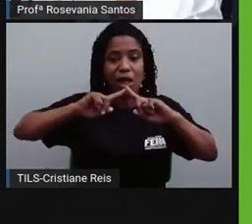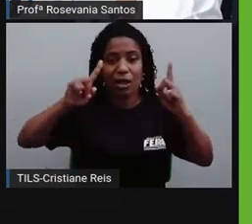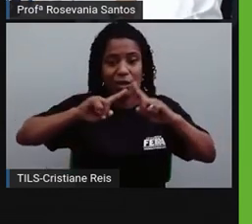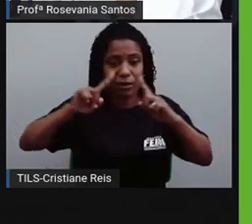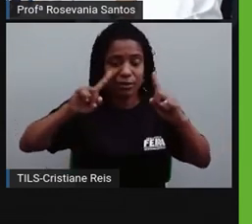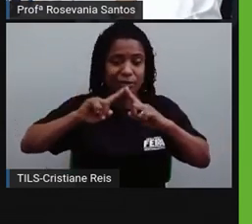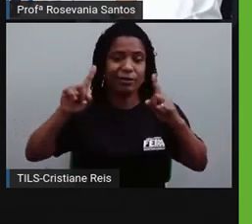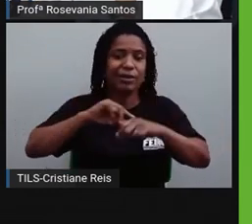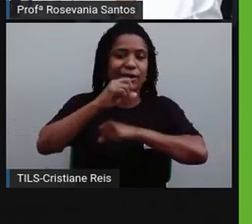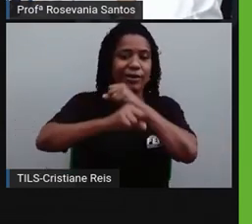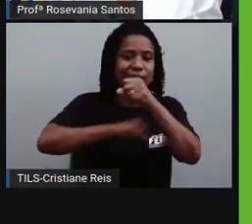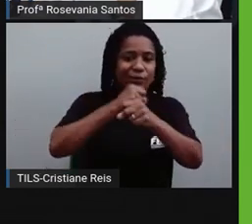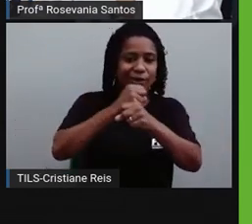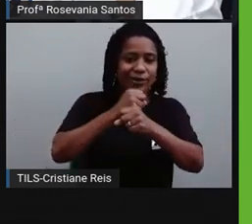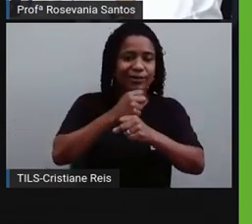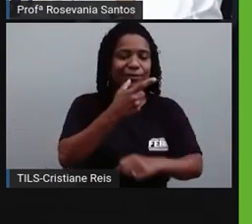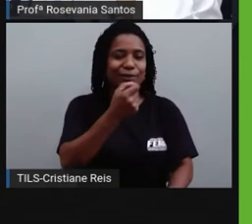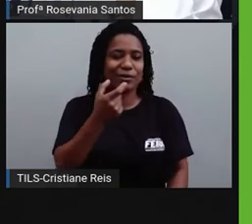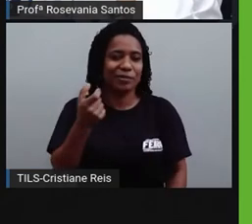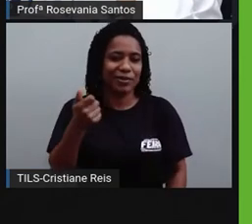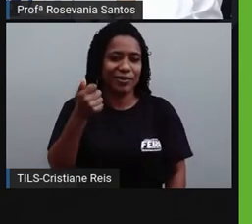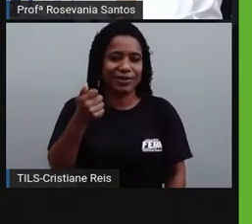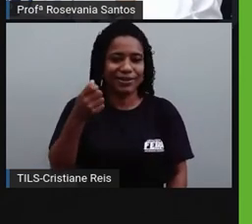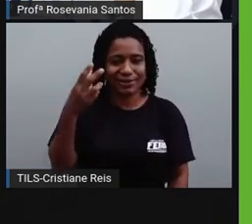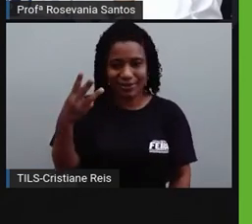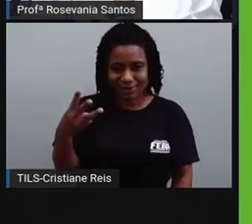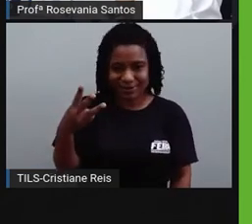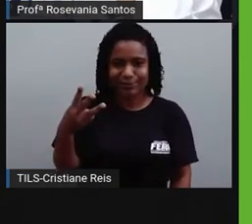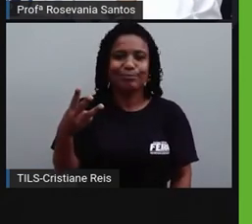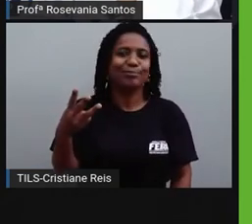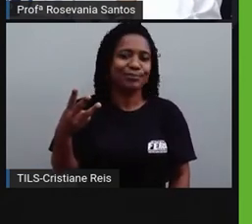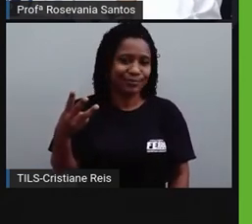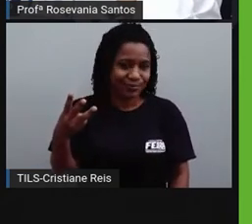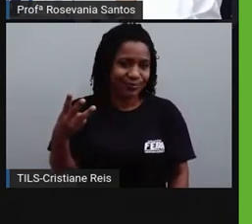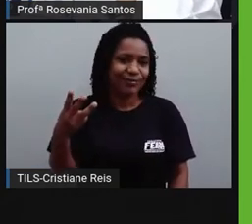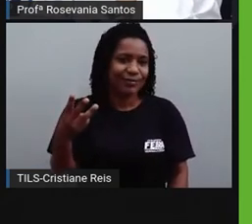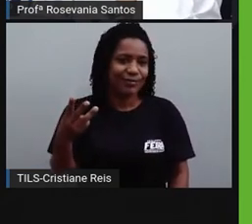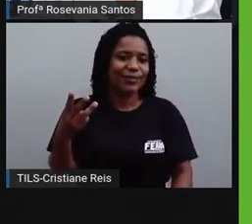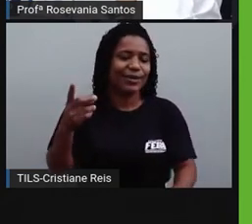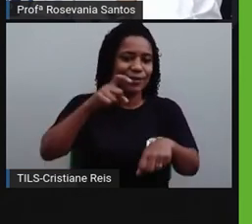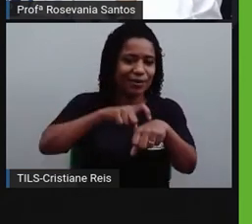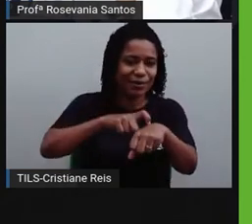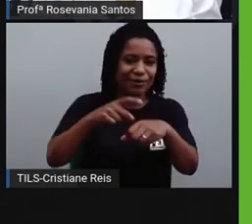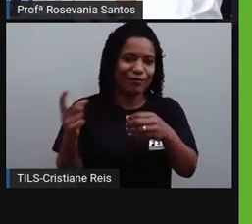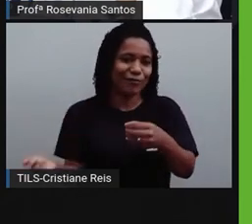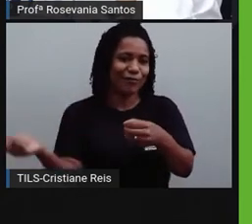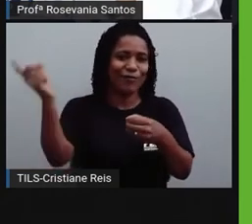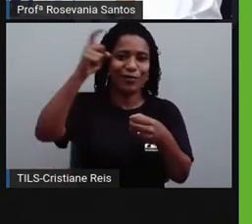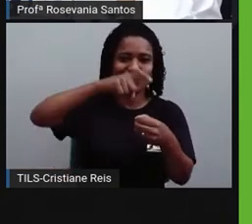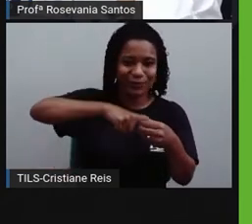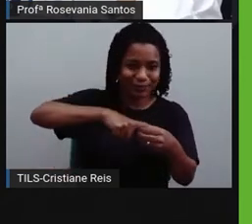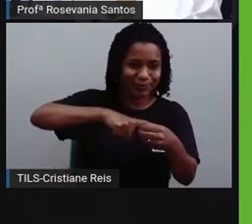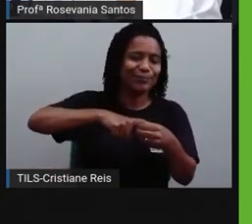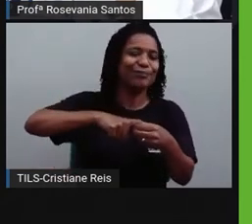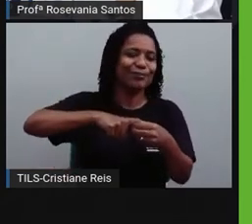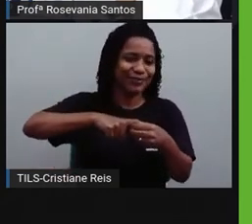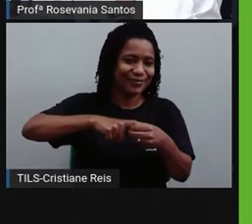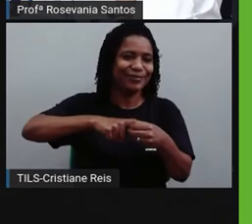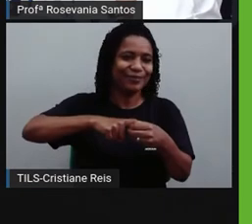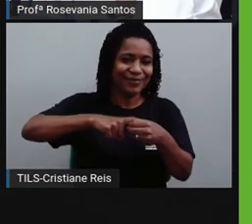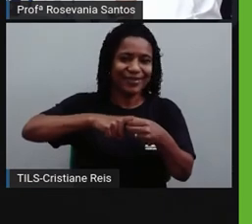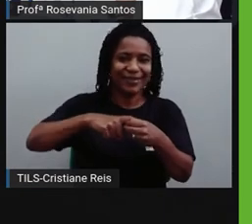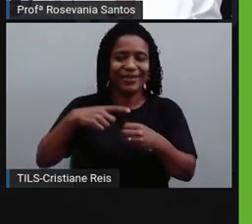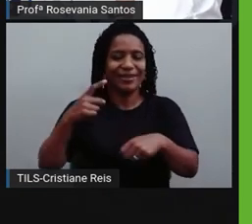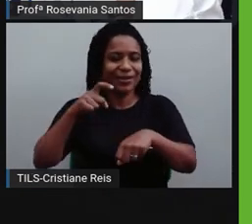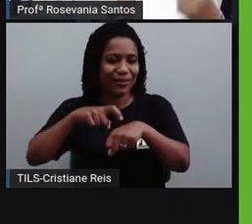2013, acabou-se o problema e voltou novamente àquela configuração que a gente tinha antes. O primeiro fuso horário